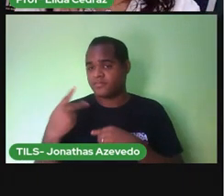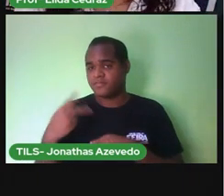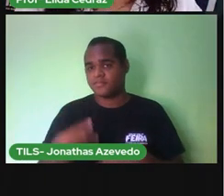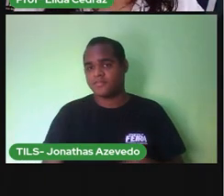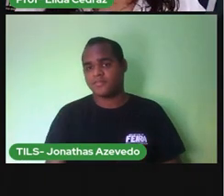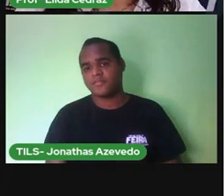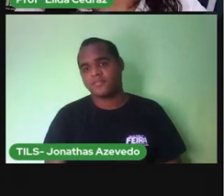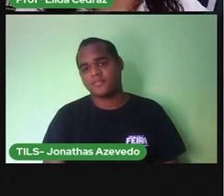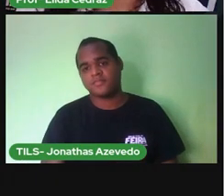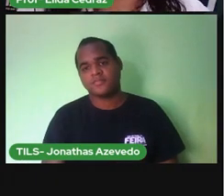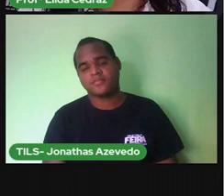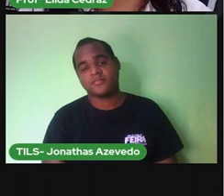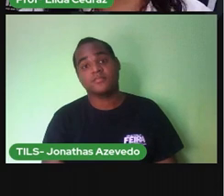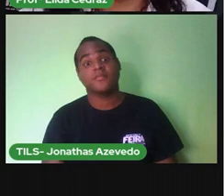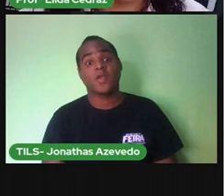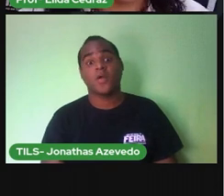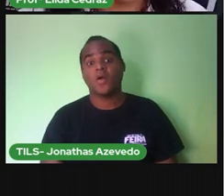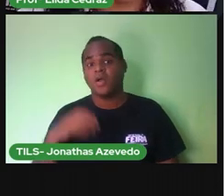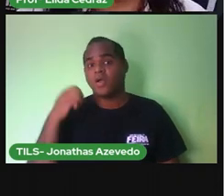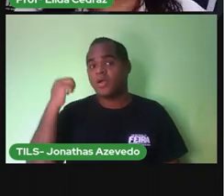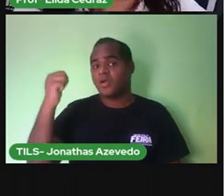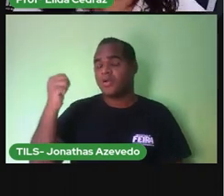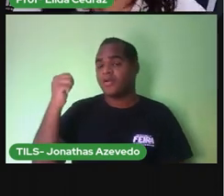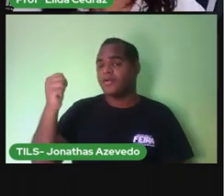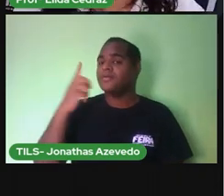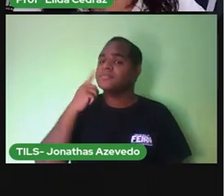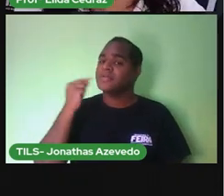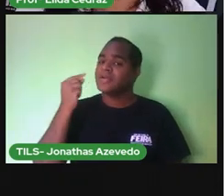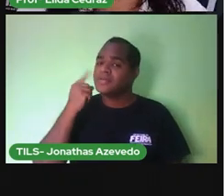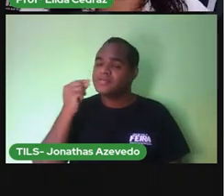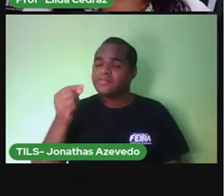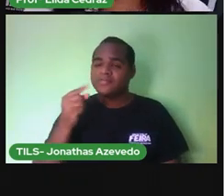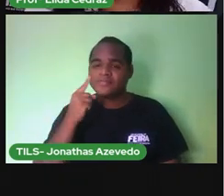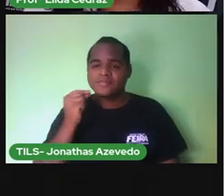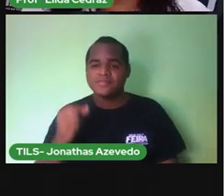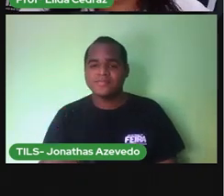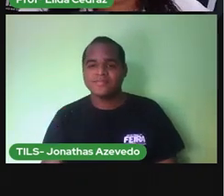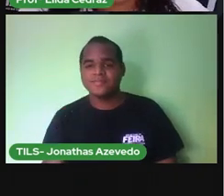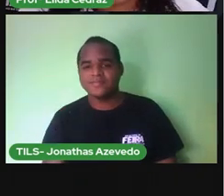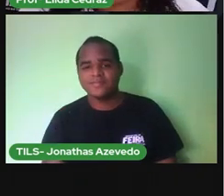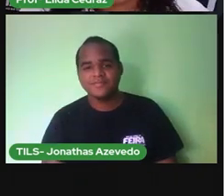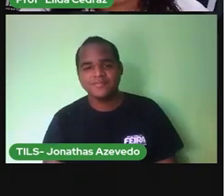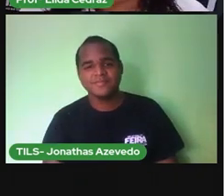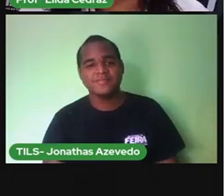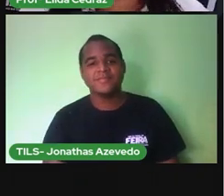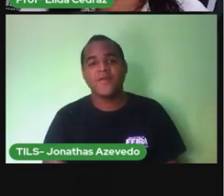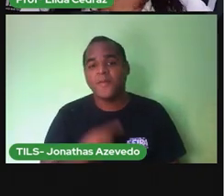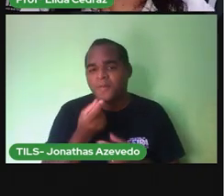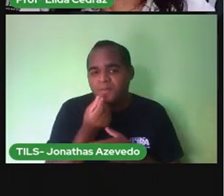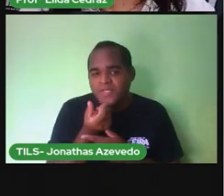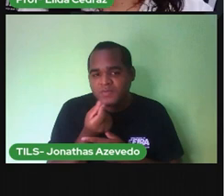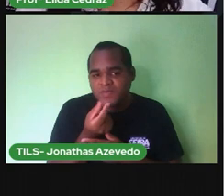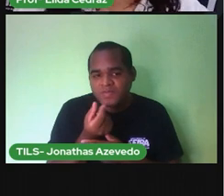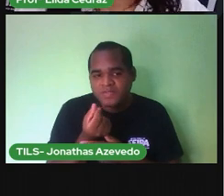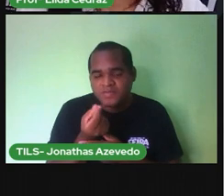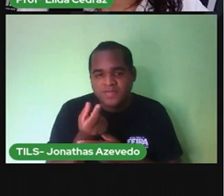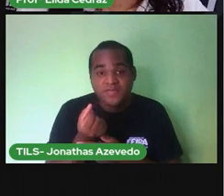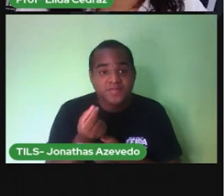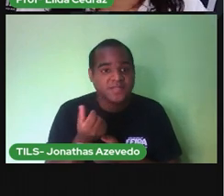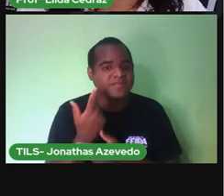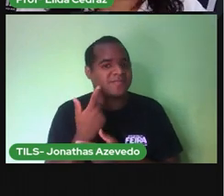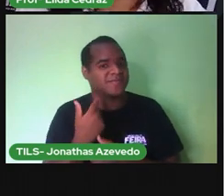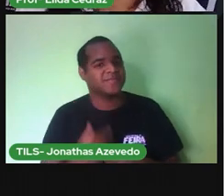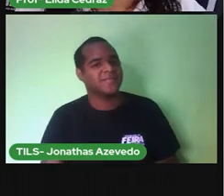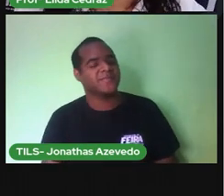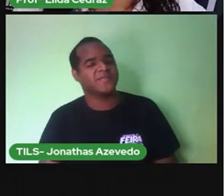Que a Pro trouxe O bichano aí Ó Né? bichano A gente faz Bichano O bichano O bichano